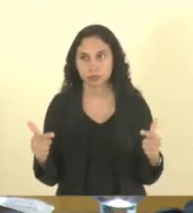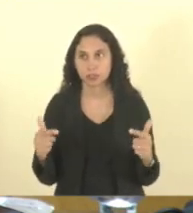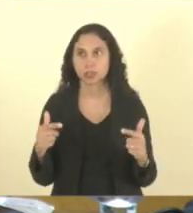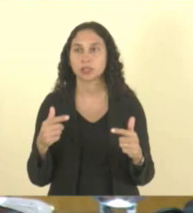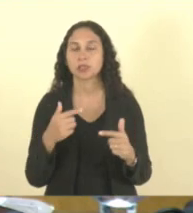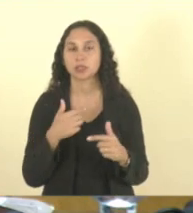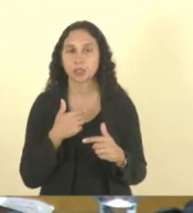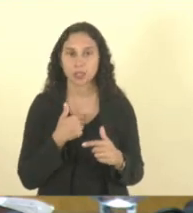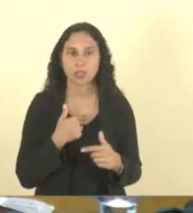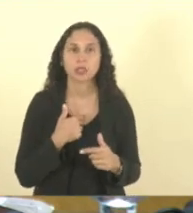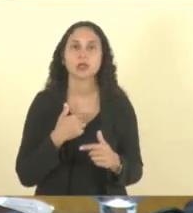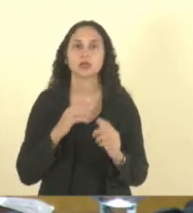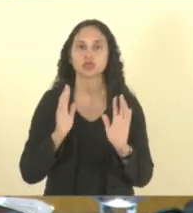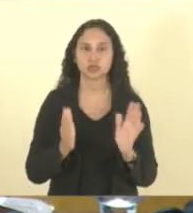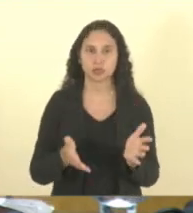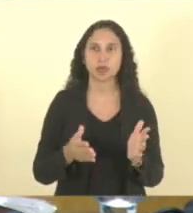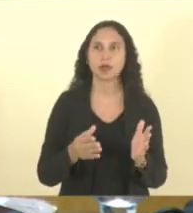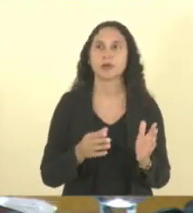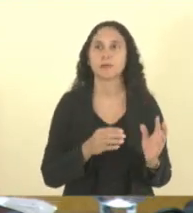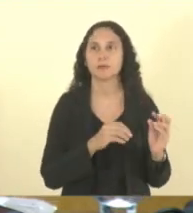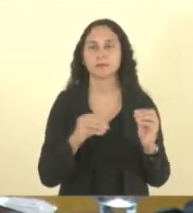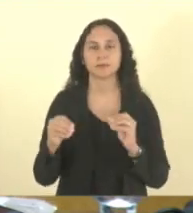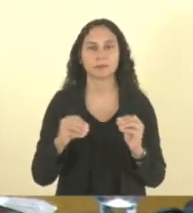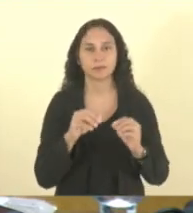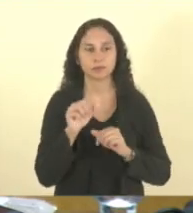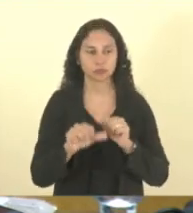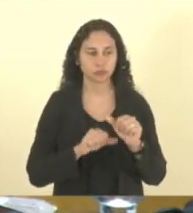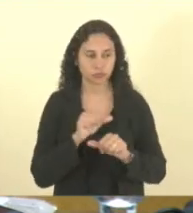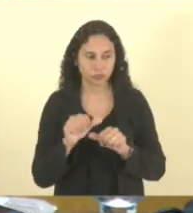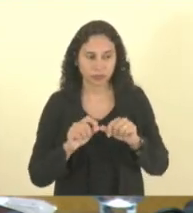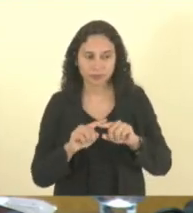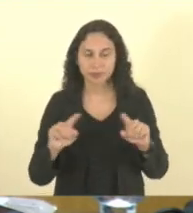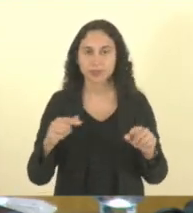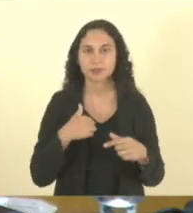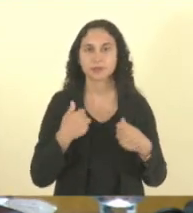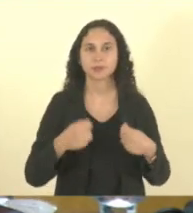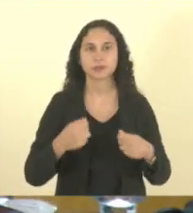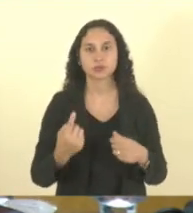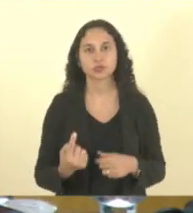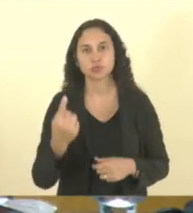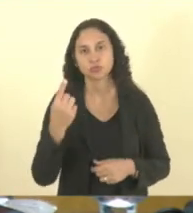e a vota tudo entendeu? Mas eu preciso que chegue mais um deputado